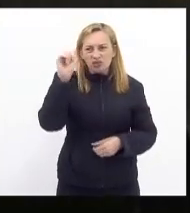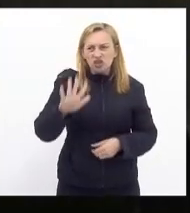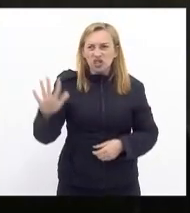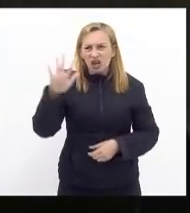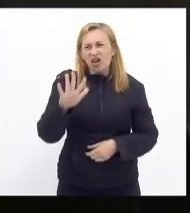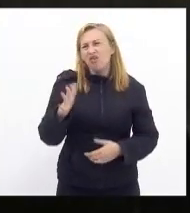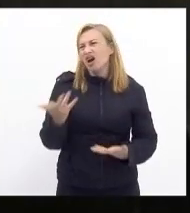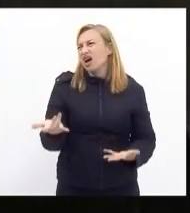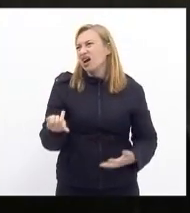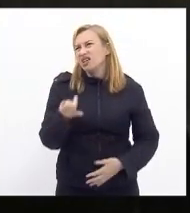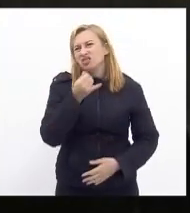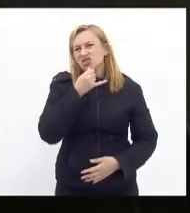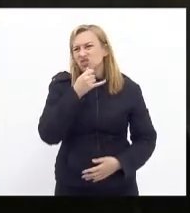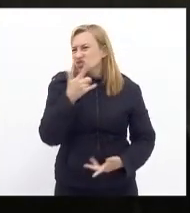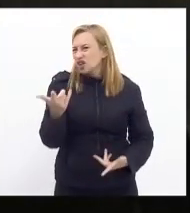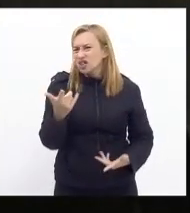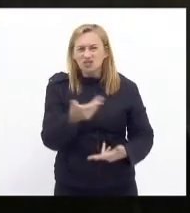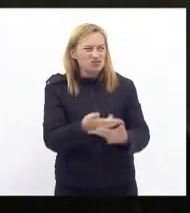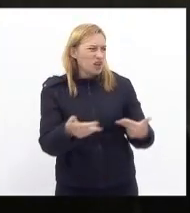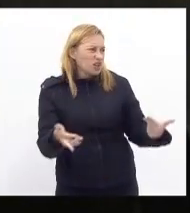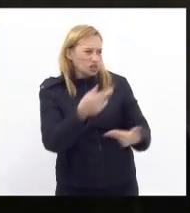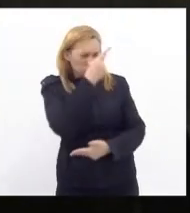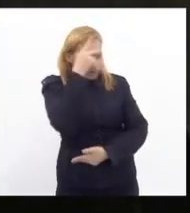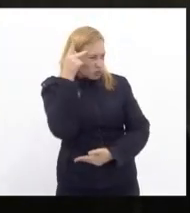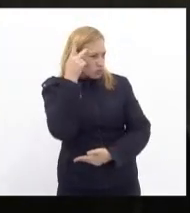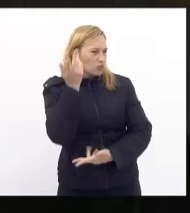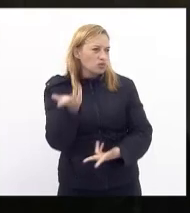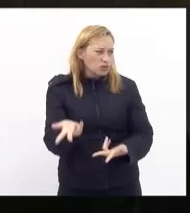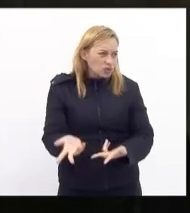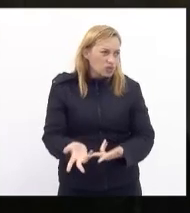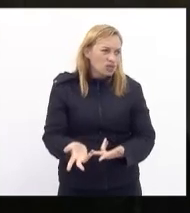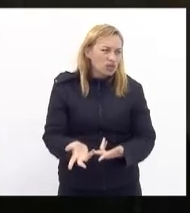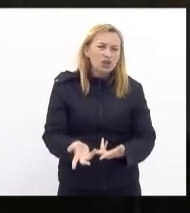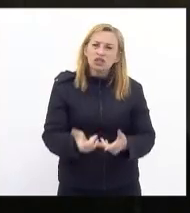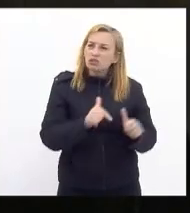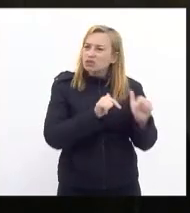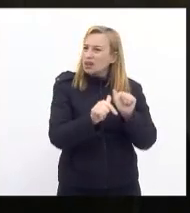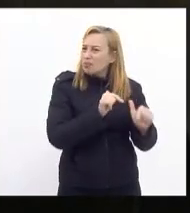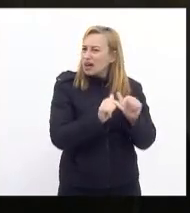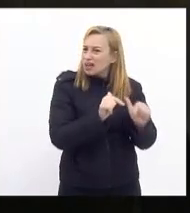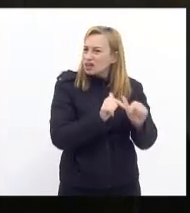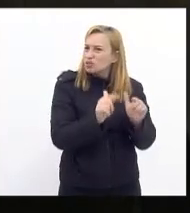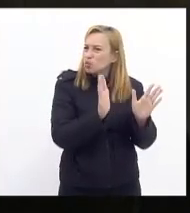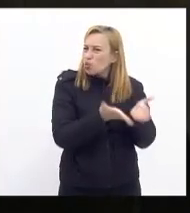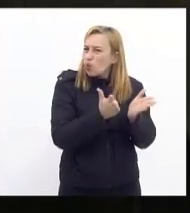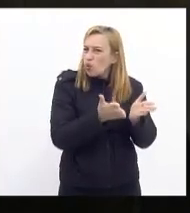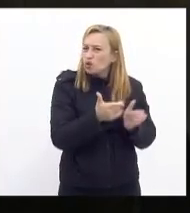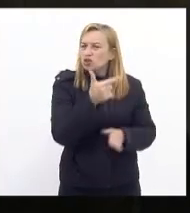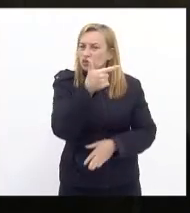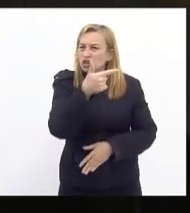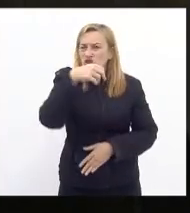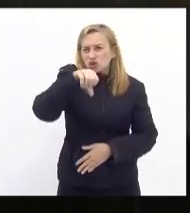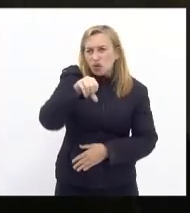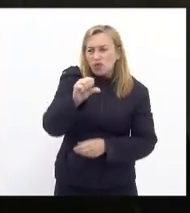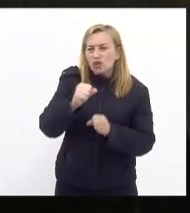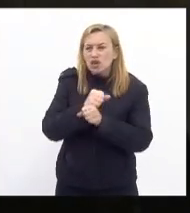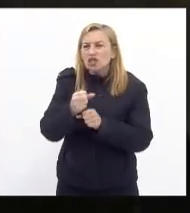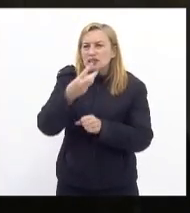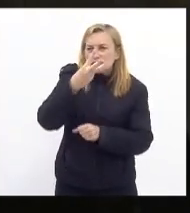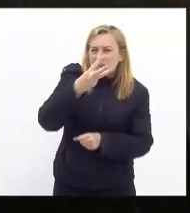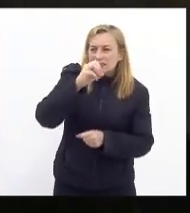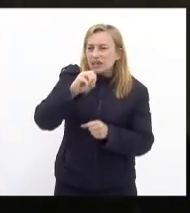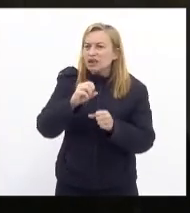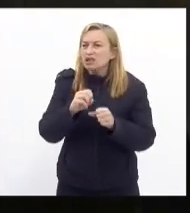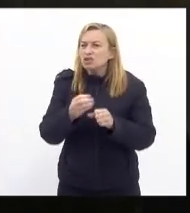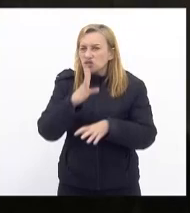desmotiva desmotiva vários vários comandantes que estão na ativa com 29 anos 30 anos de